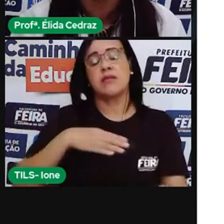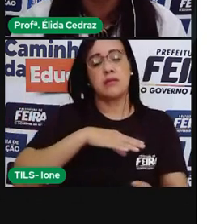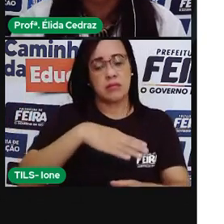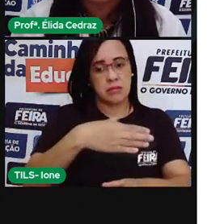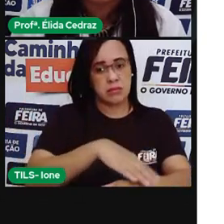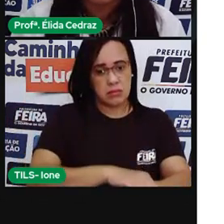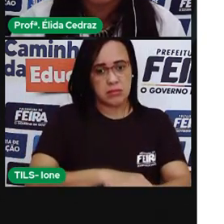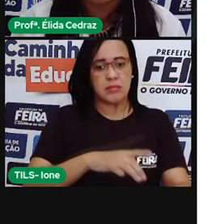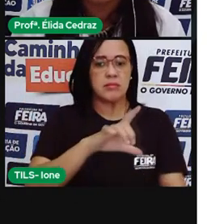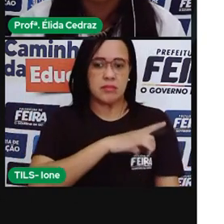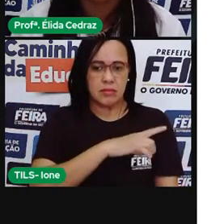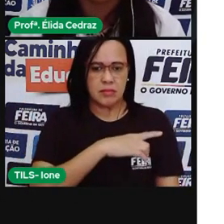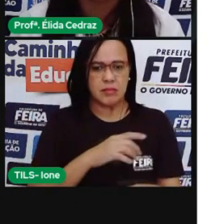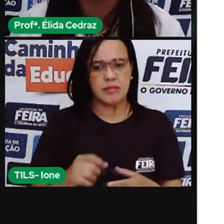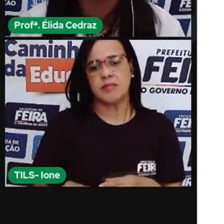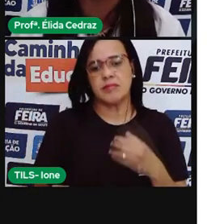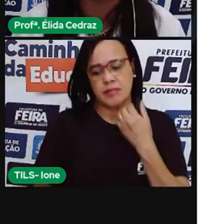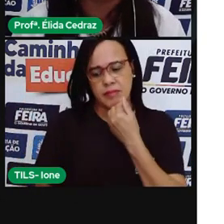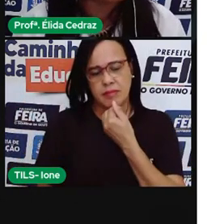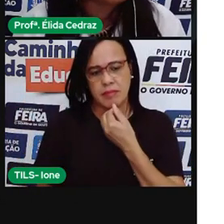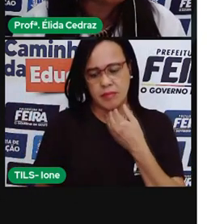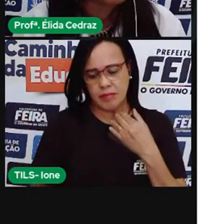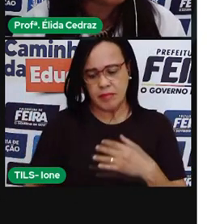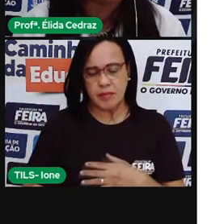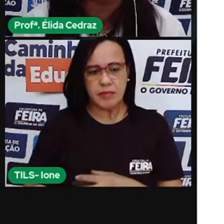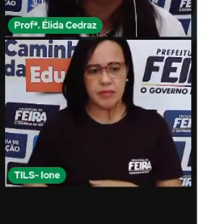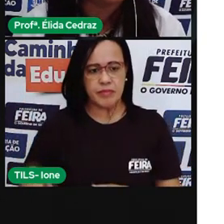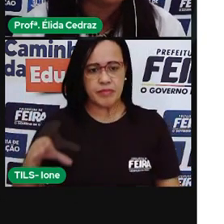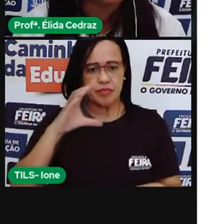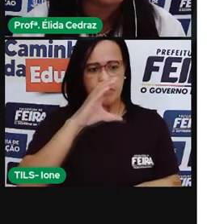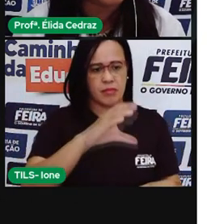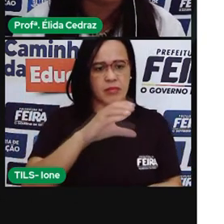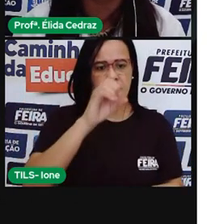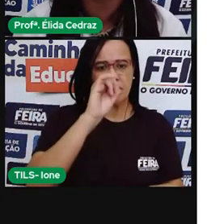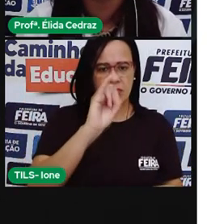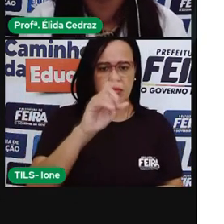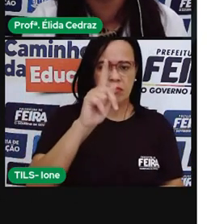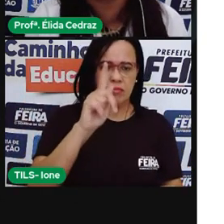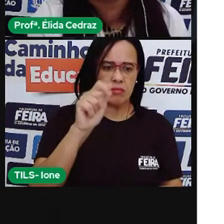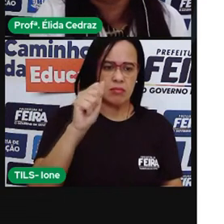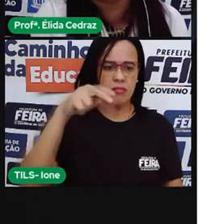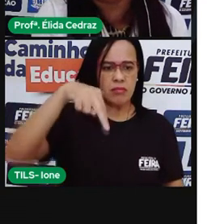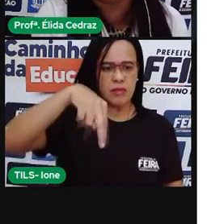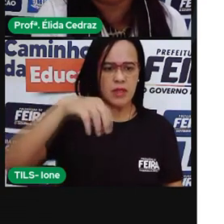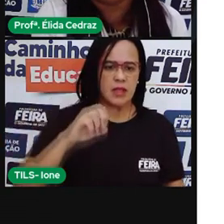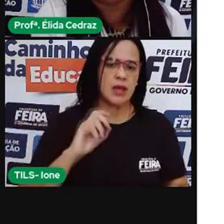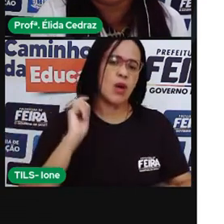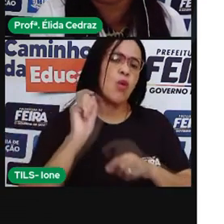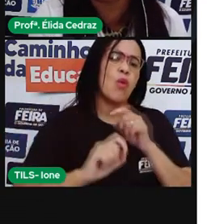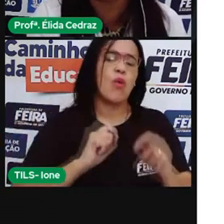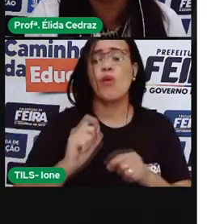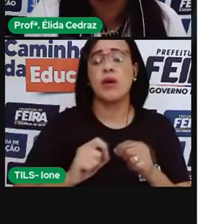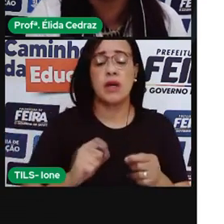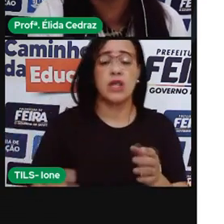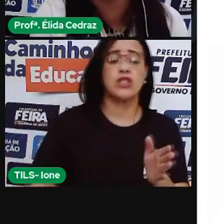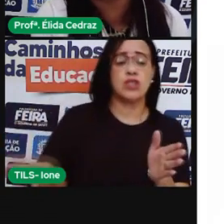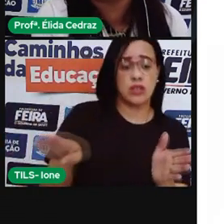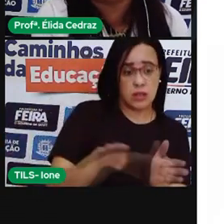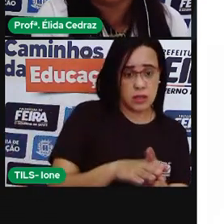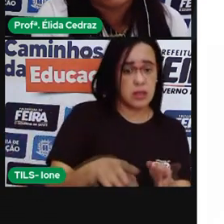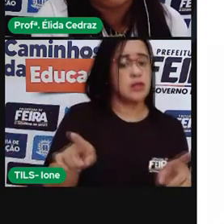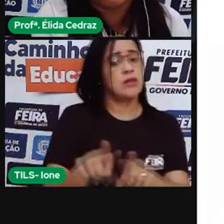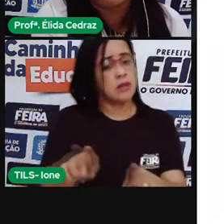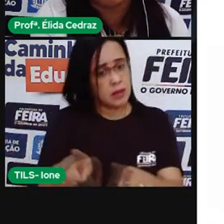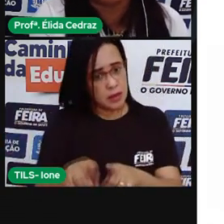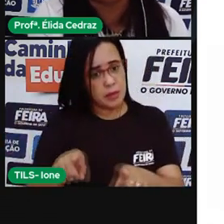Os ciganos, eles vieram nesse período, o colonial, nos navios dos portugueses, como